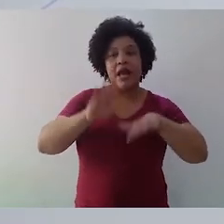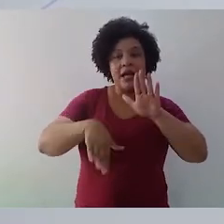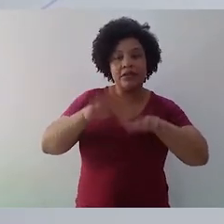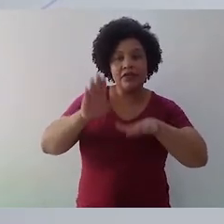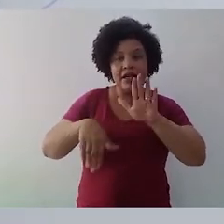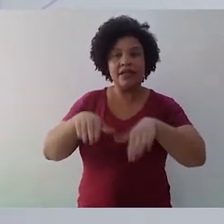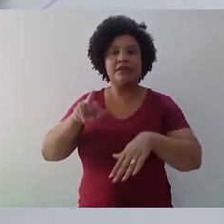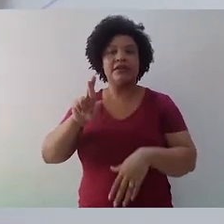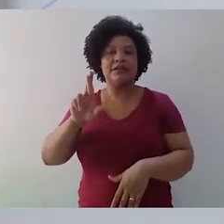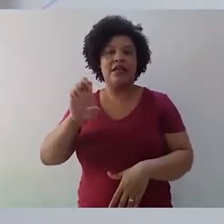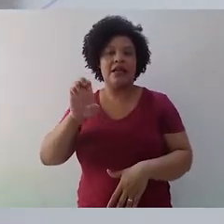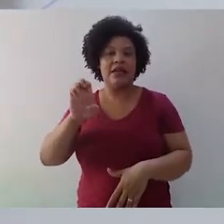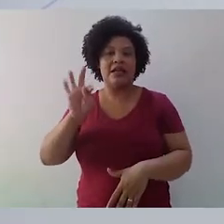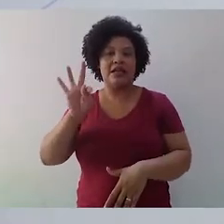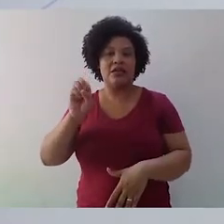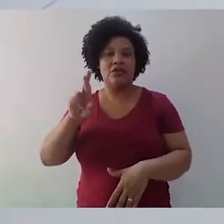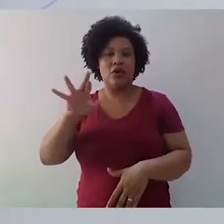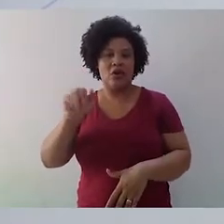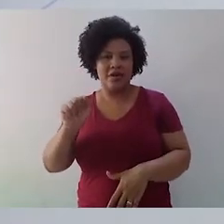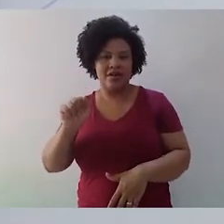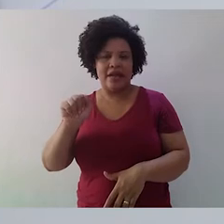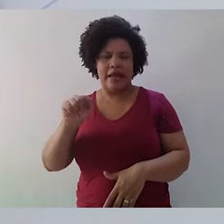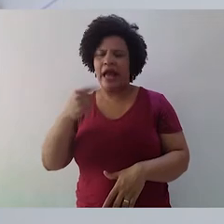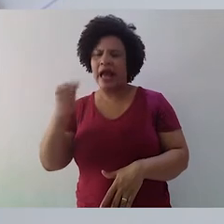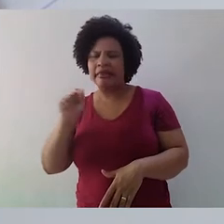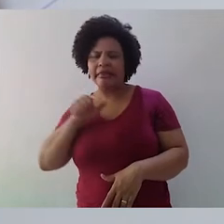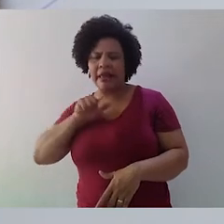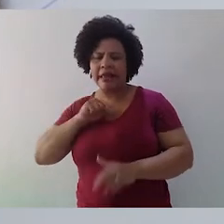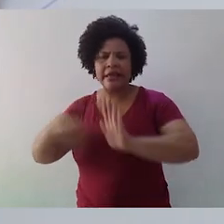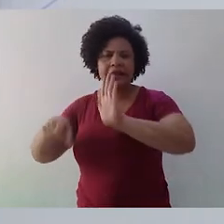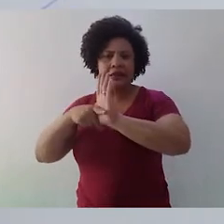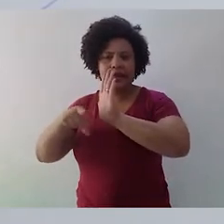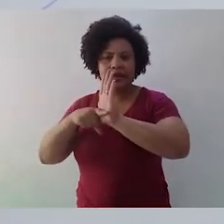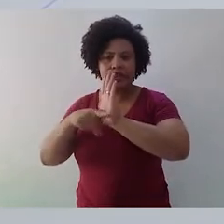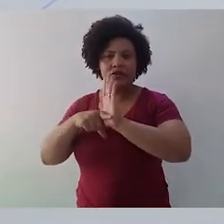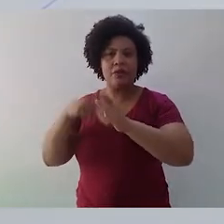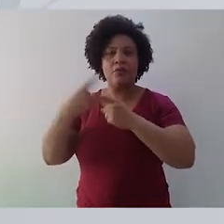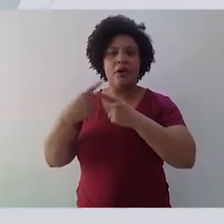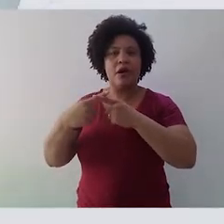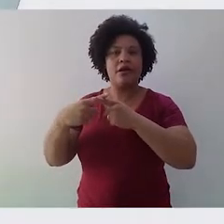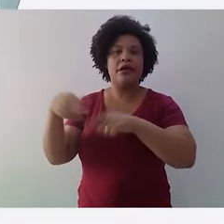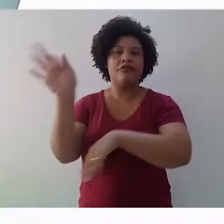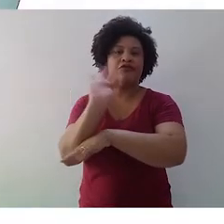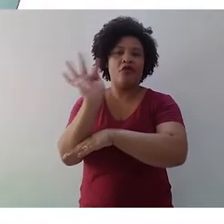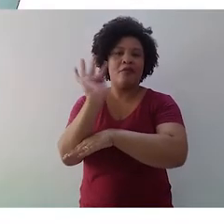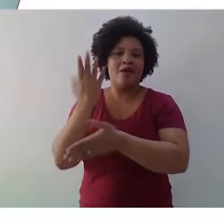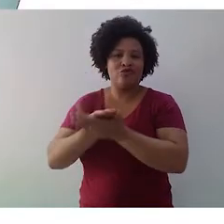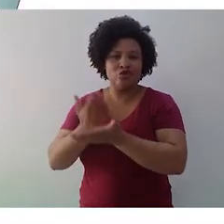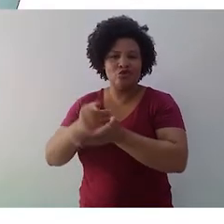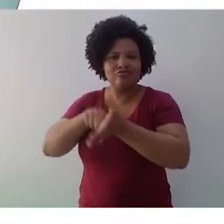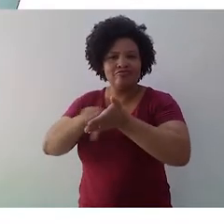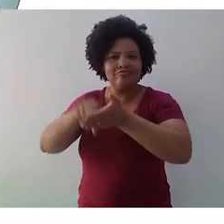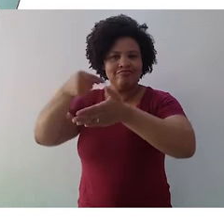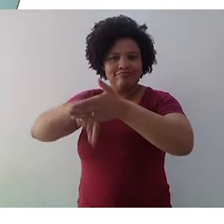dos aspectos formais que ela estuda. Isso seria, por exemplo, no caso de